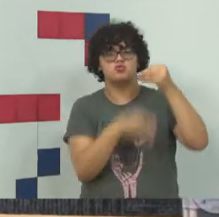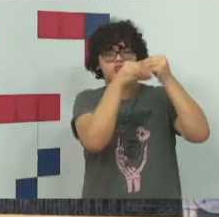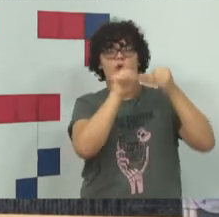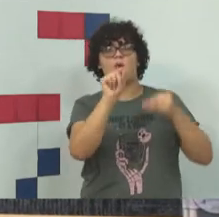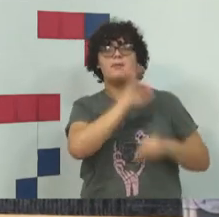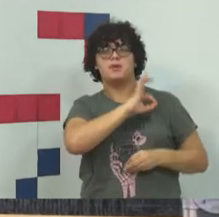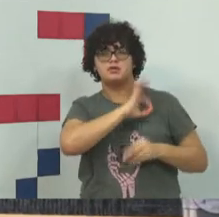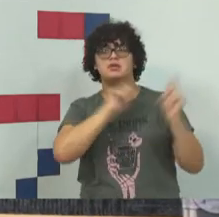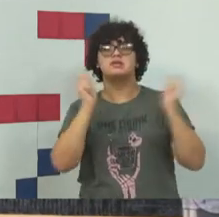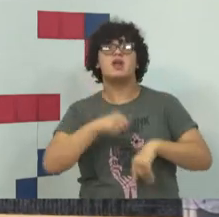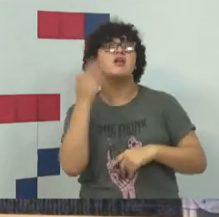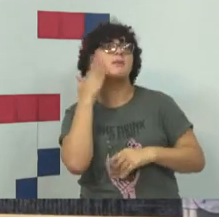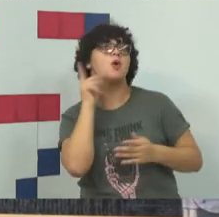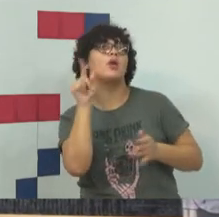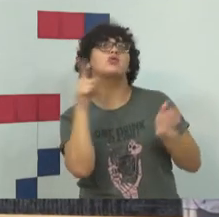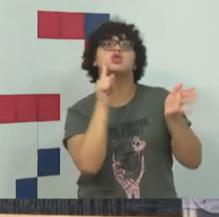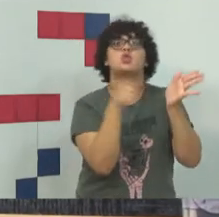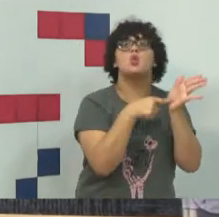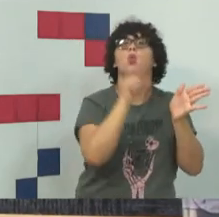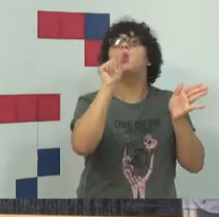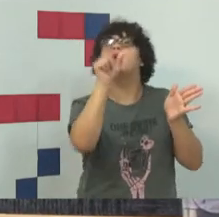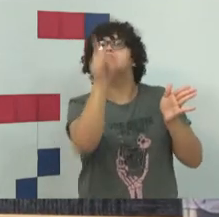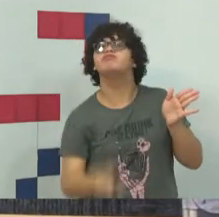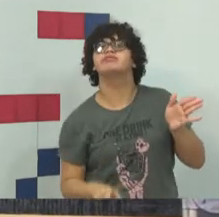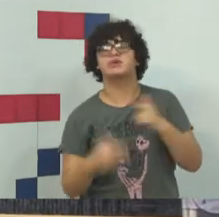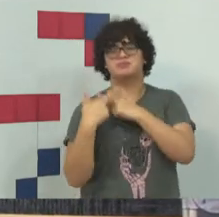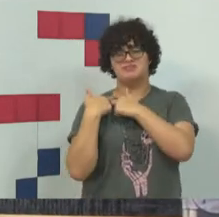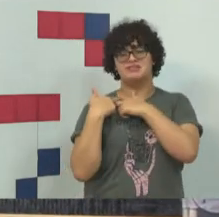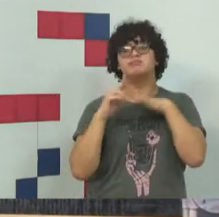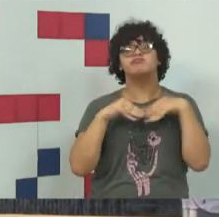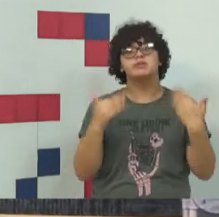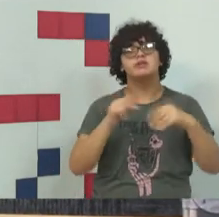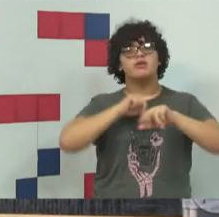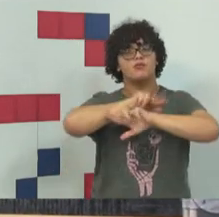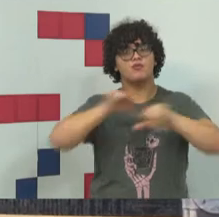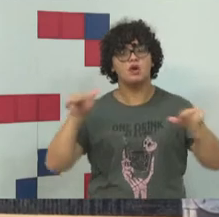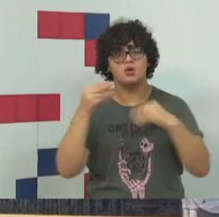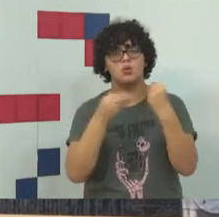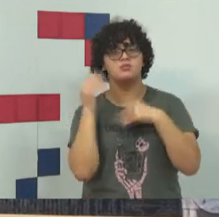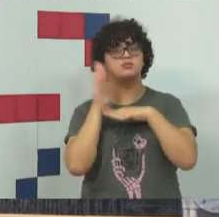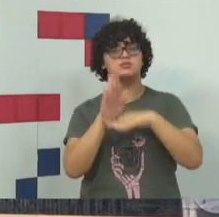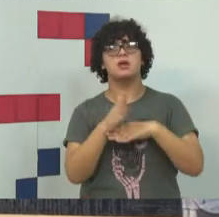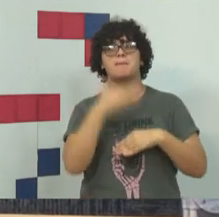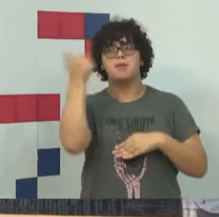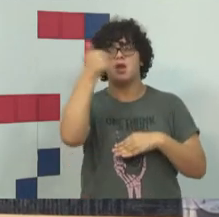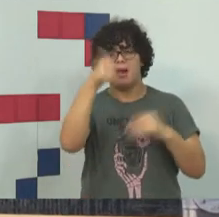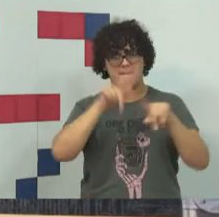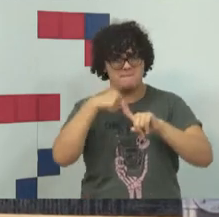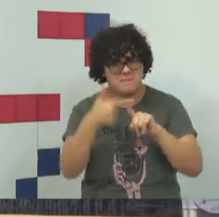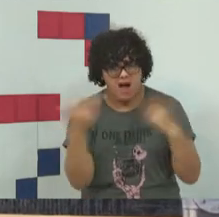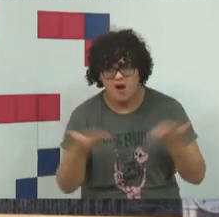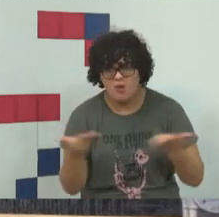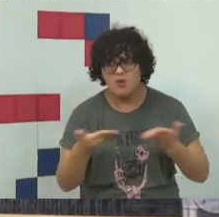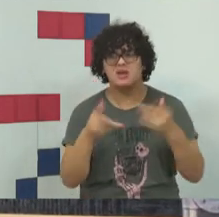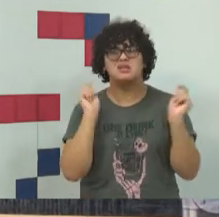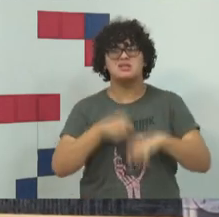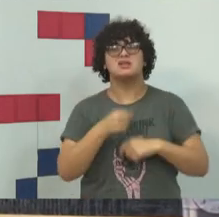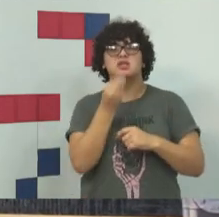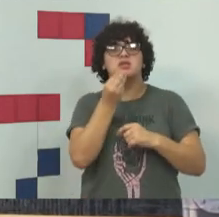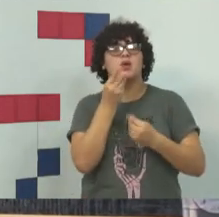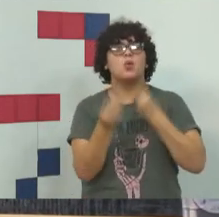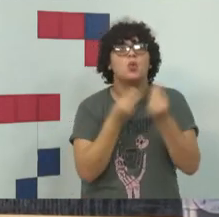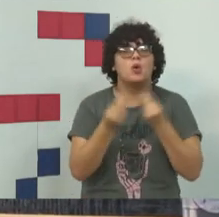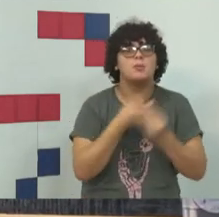diretamente uma denúncia. Então, há várias formas de colaborar, e mais agora, mais do que nunca,